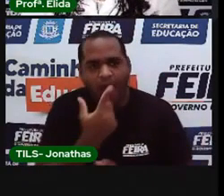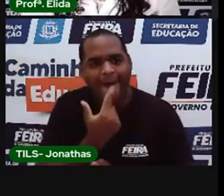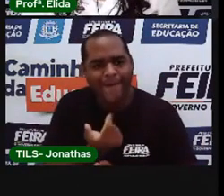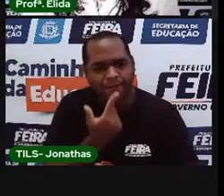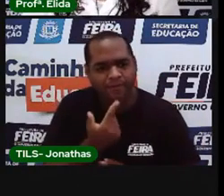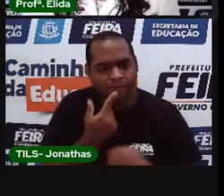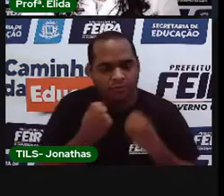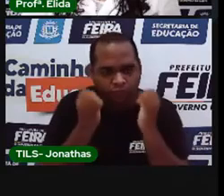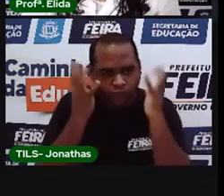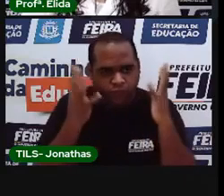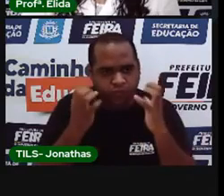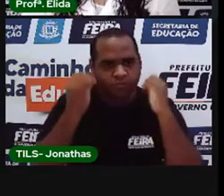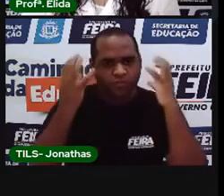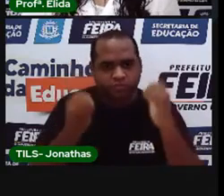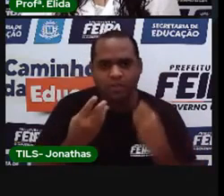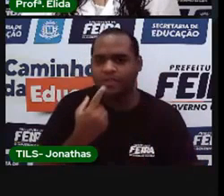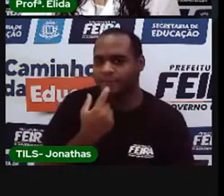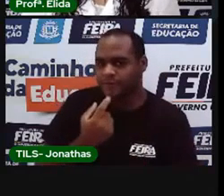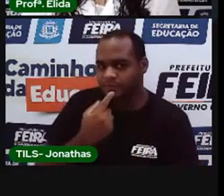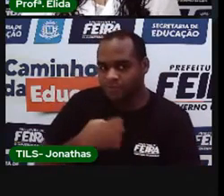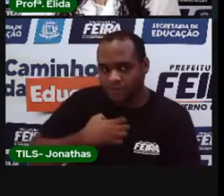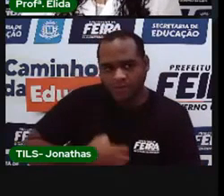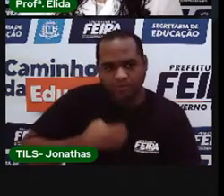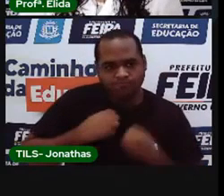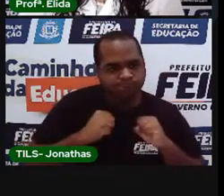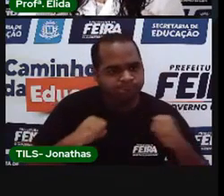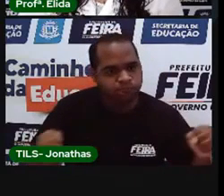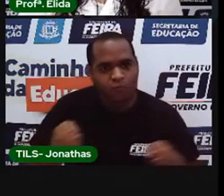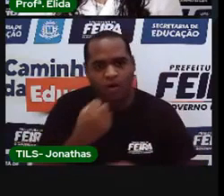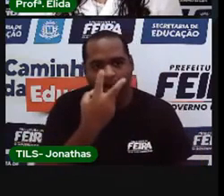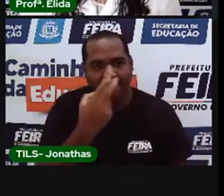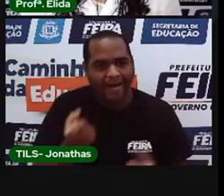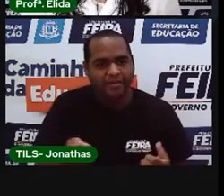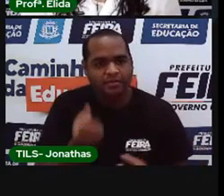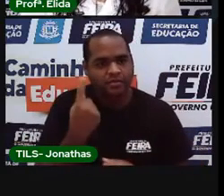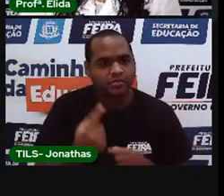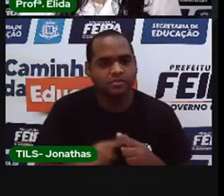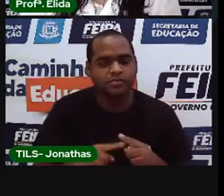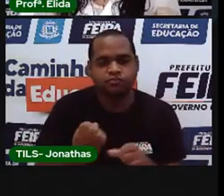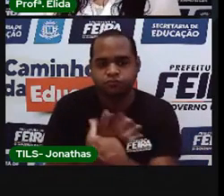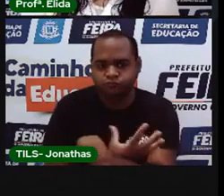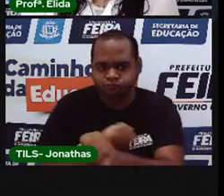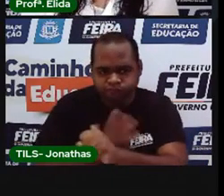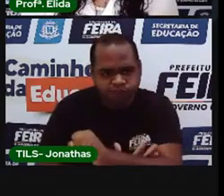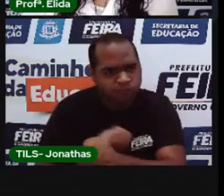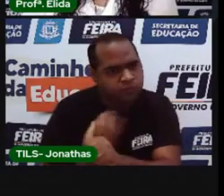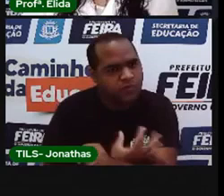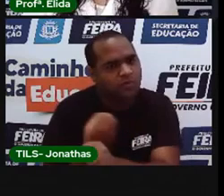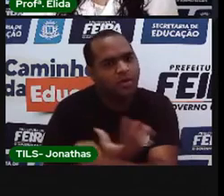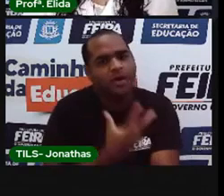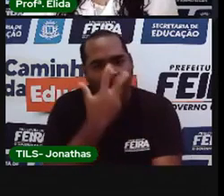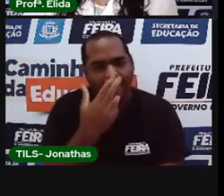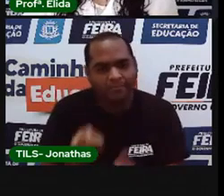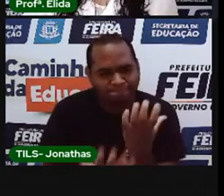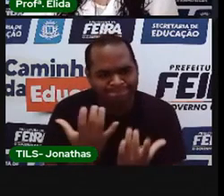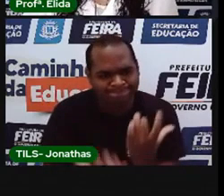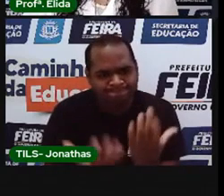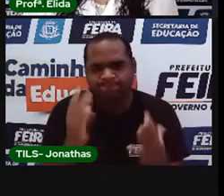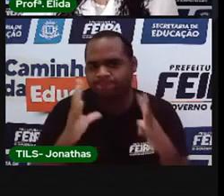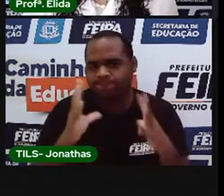o vermelho vivo. É feroz como o fogo que queima forte e é difícil de apagar.